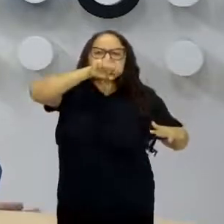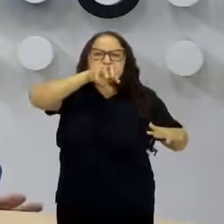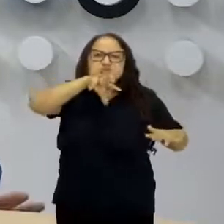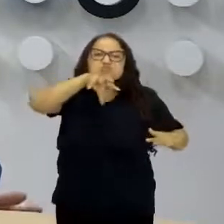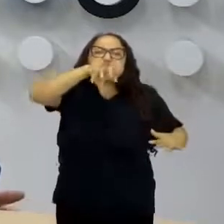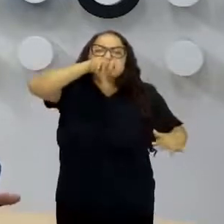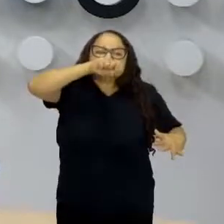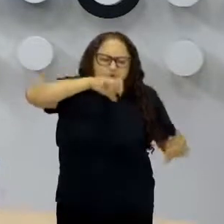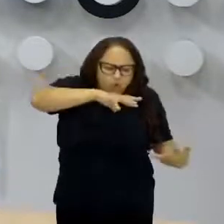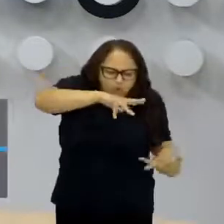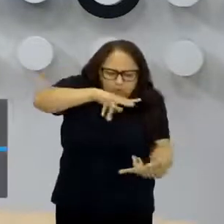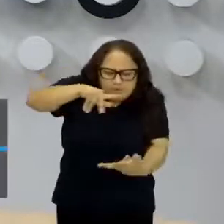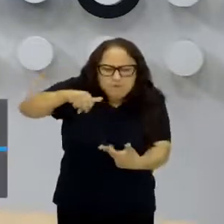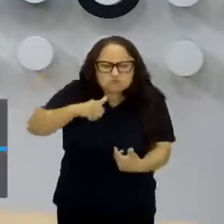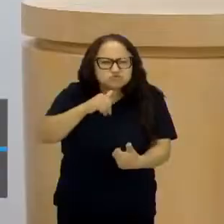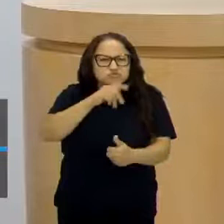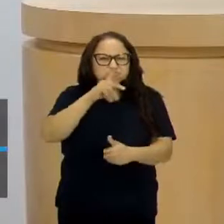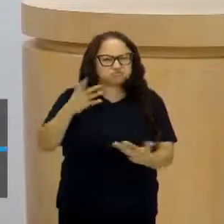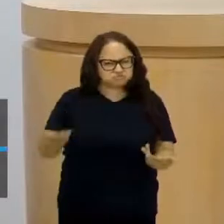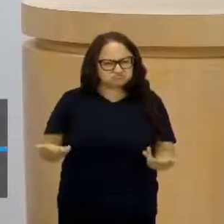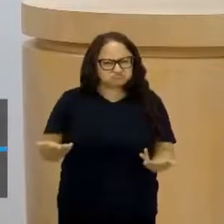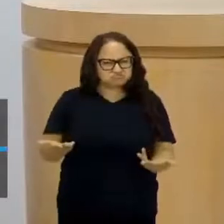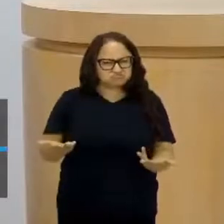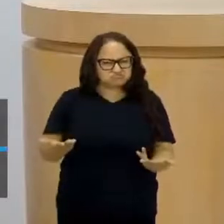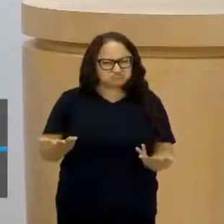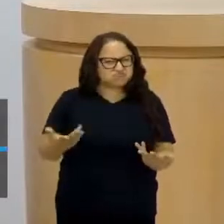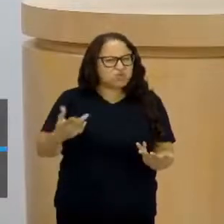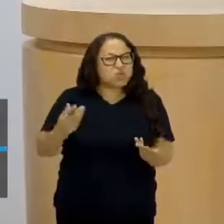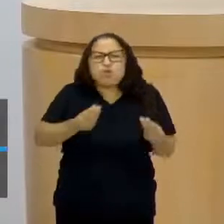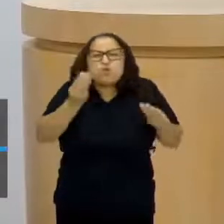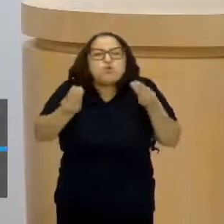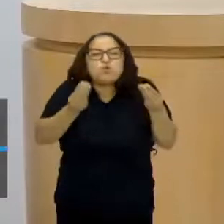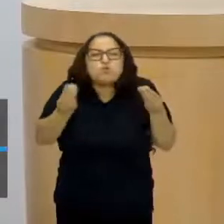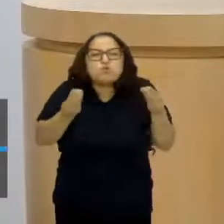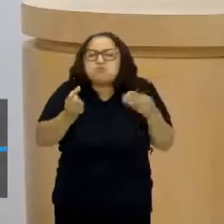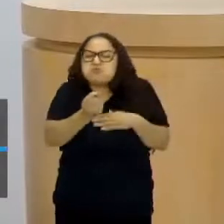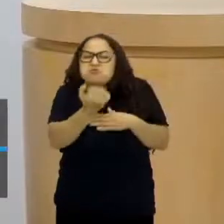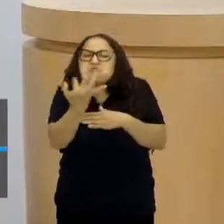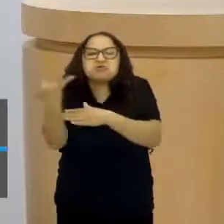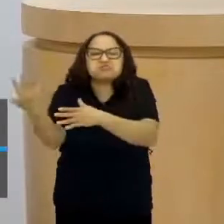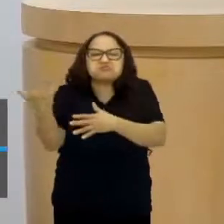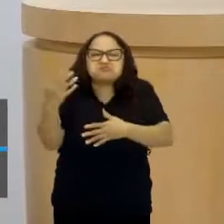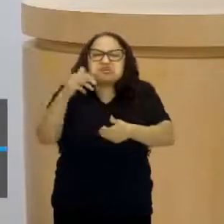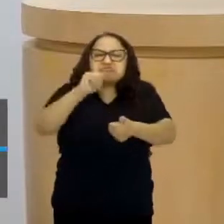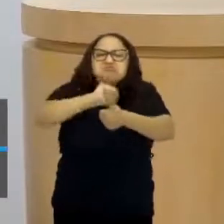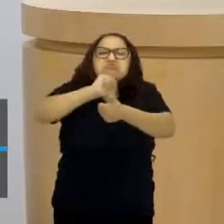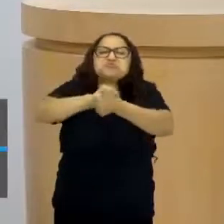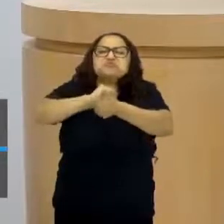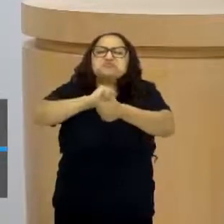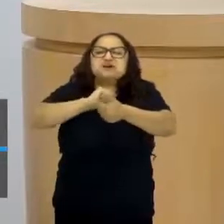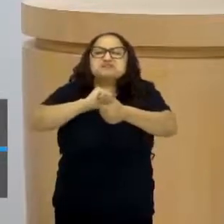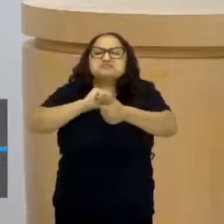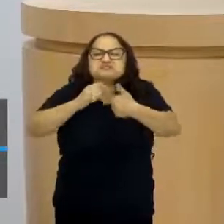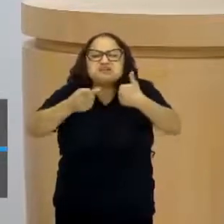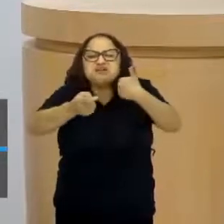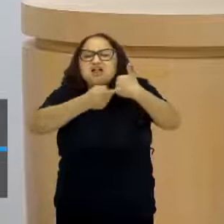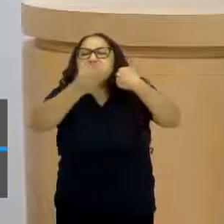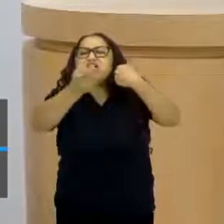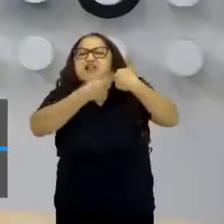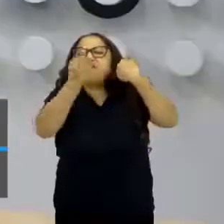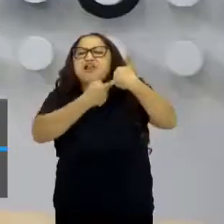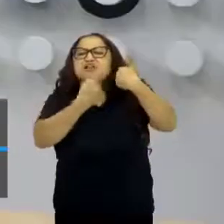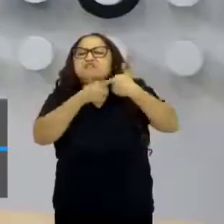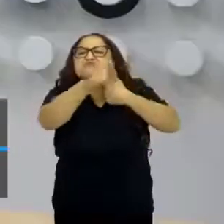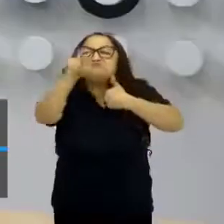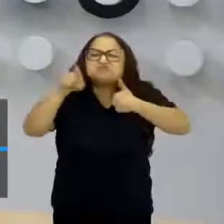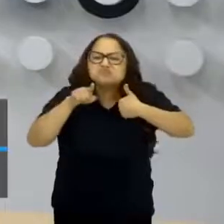De quantos likes você precisa? Vai respondendo aí, em quantidade, em qualidade, de quantos likes você precisa. Ah, eu